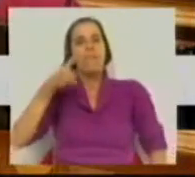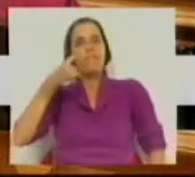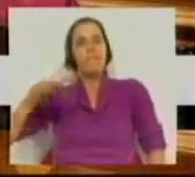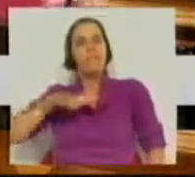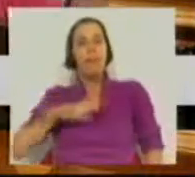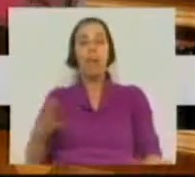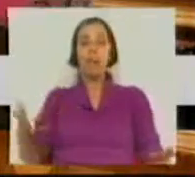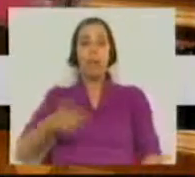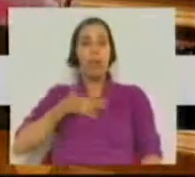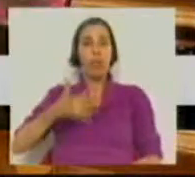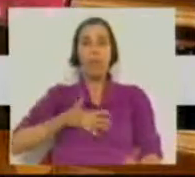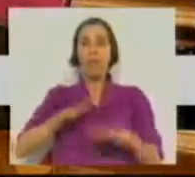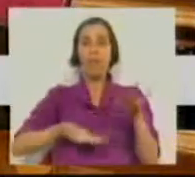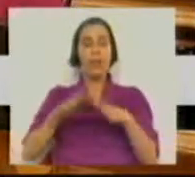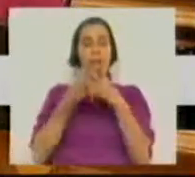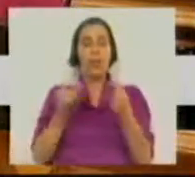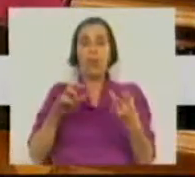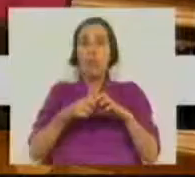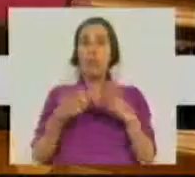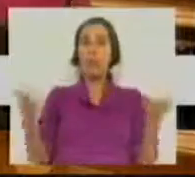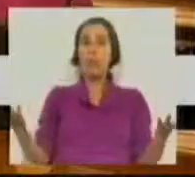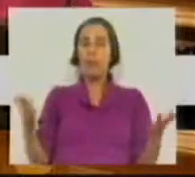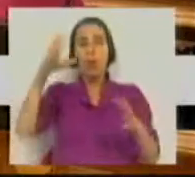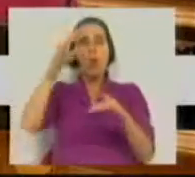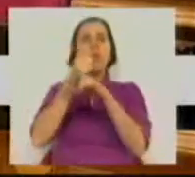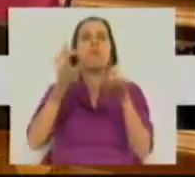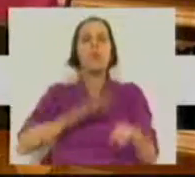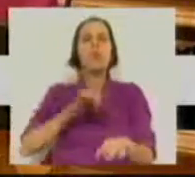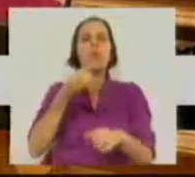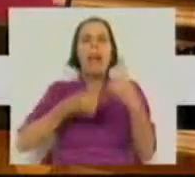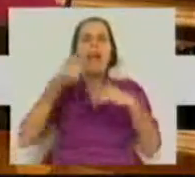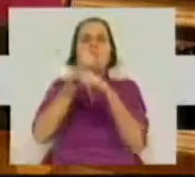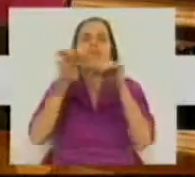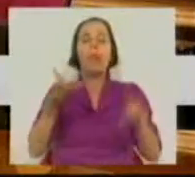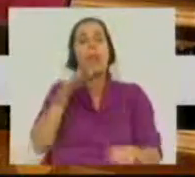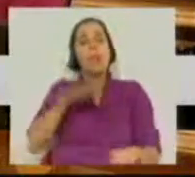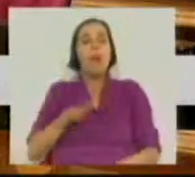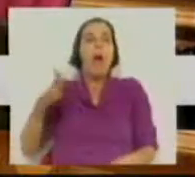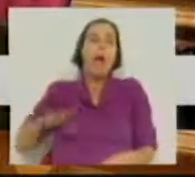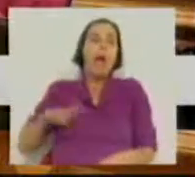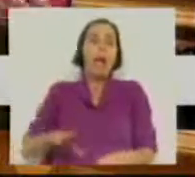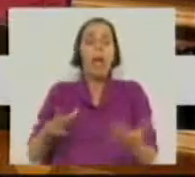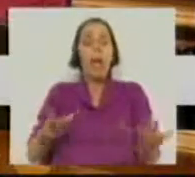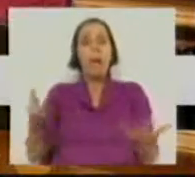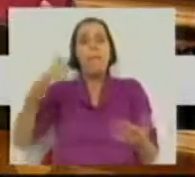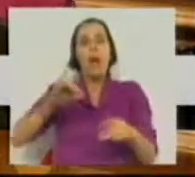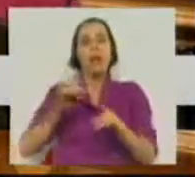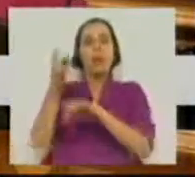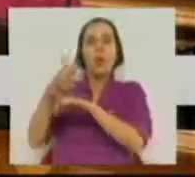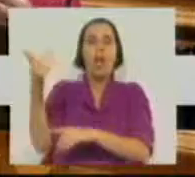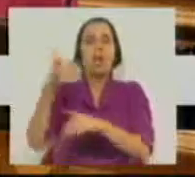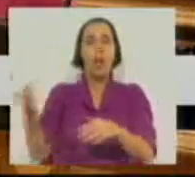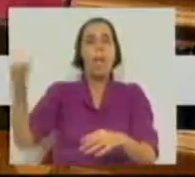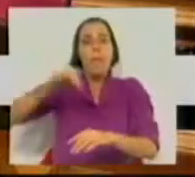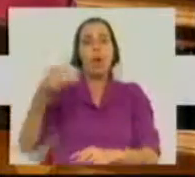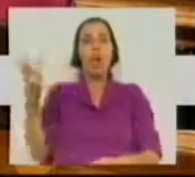é que não quiseram fazer frente ao problema. Nem sei porque é que os senhores se queixam, os senhores diziam que queriam ir além da troika, queriam